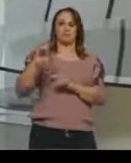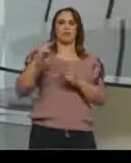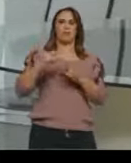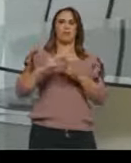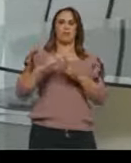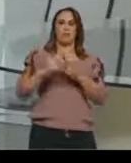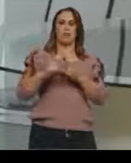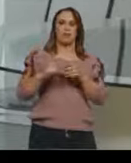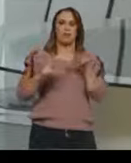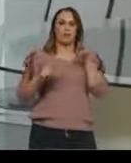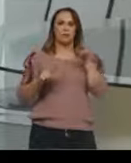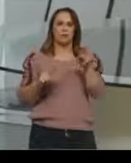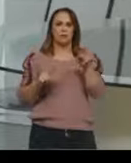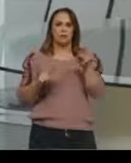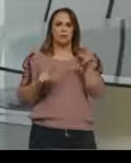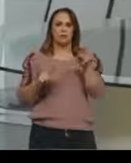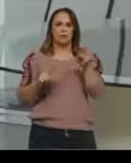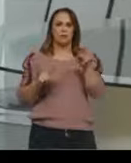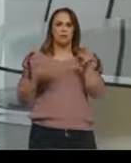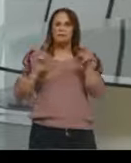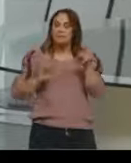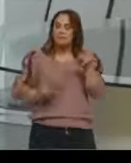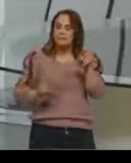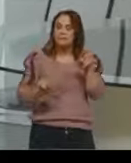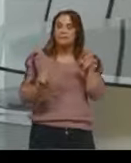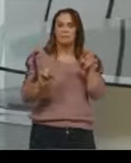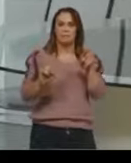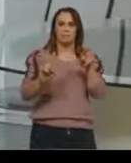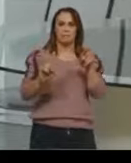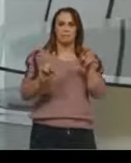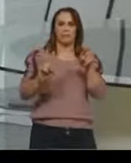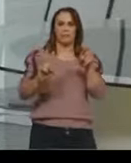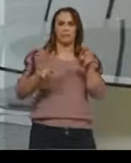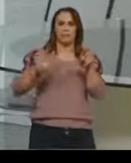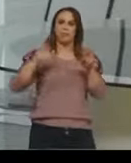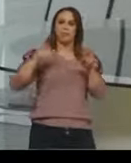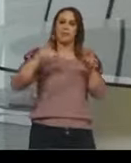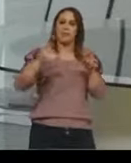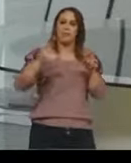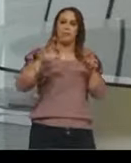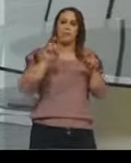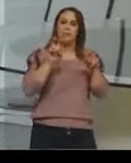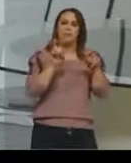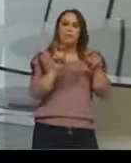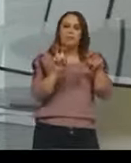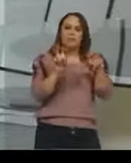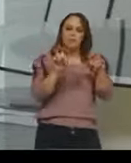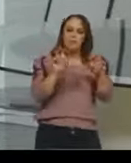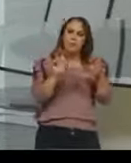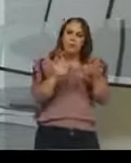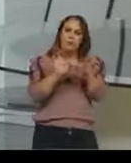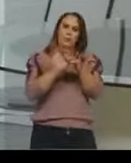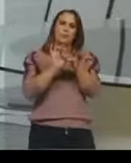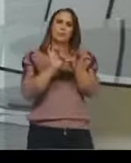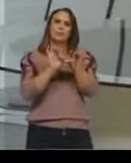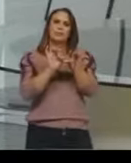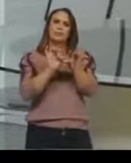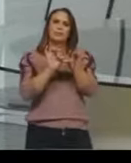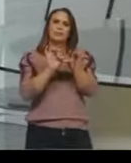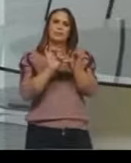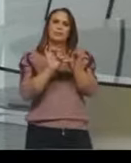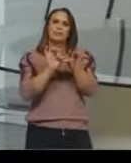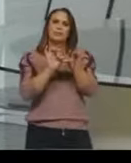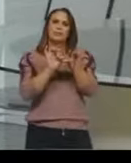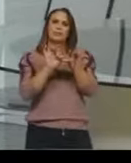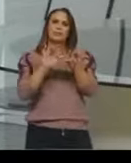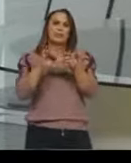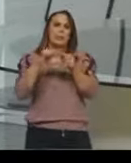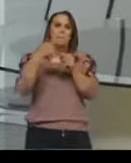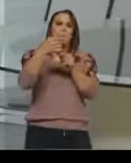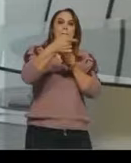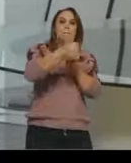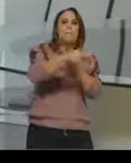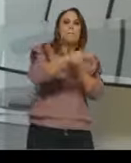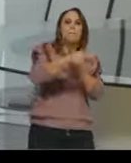5 a esse nucleotídeo, e ao próximo nucleotídeo ele vai estar ligando ao carbono 3. Daí